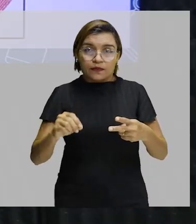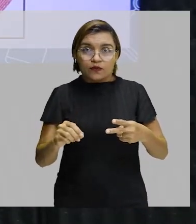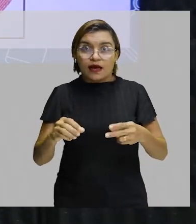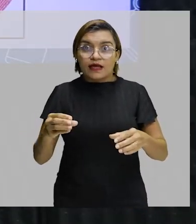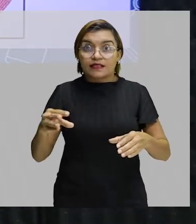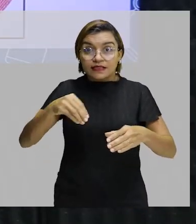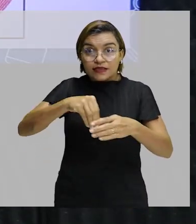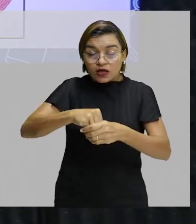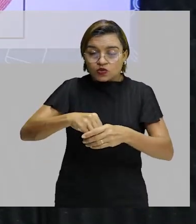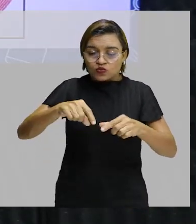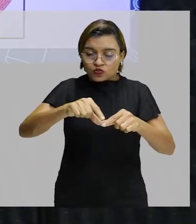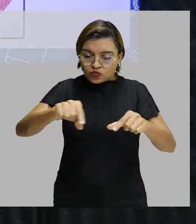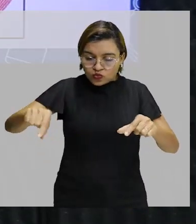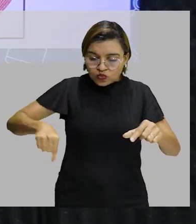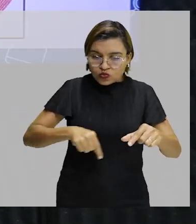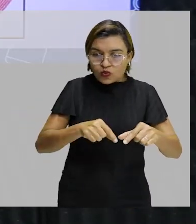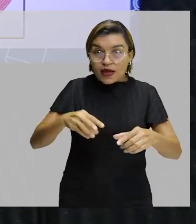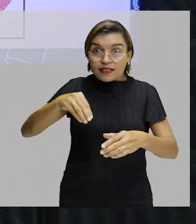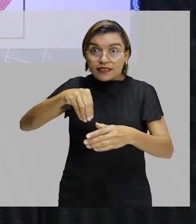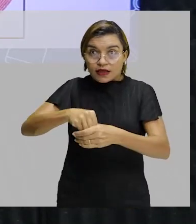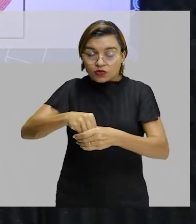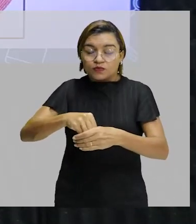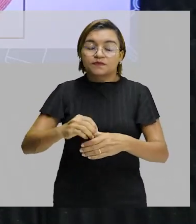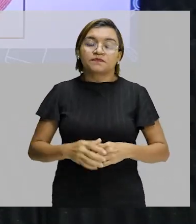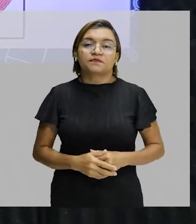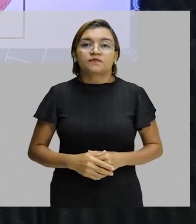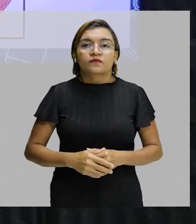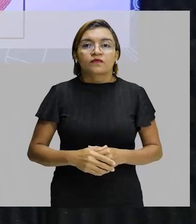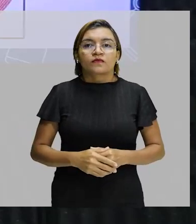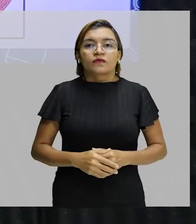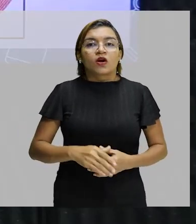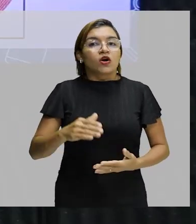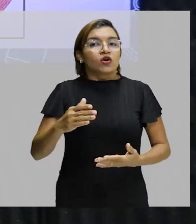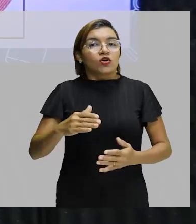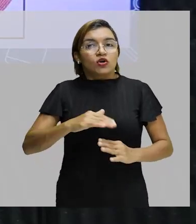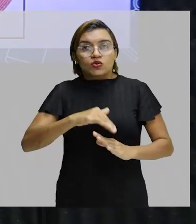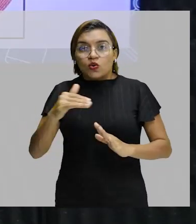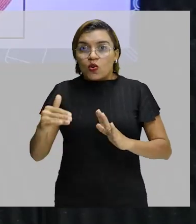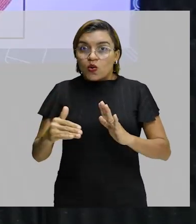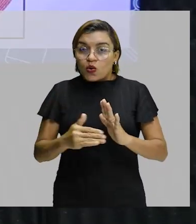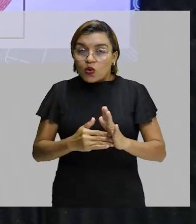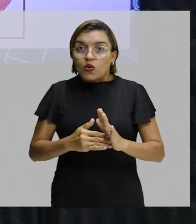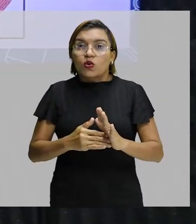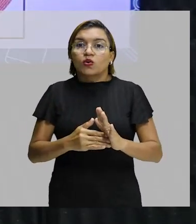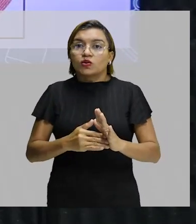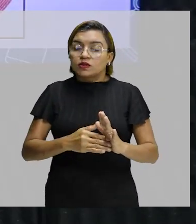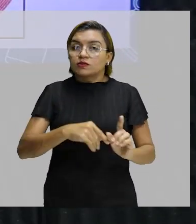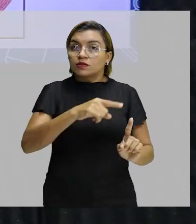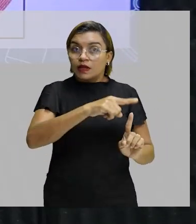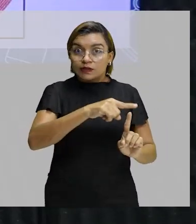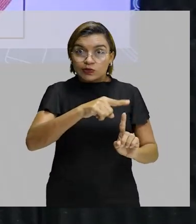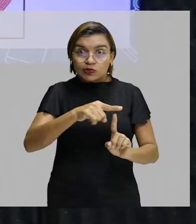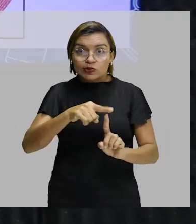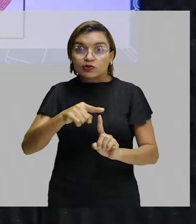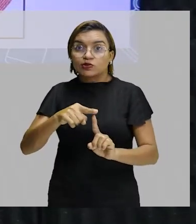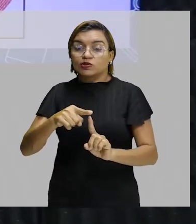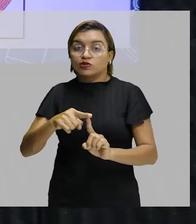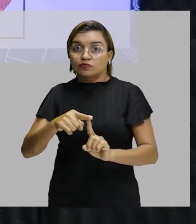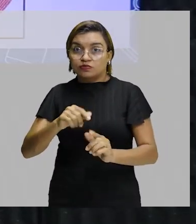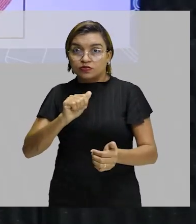pista. Tá certo? Todas as disputas do atletismo acontecem